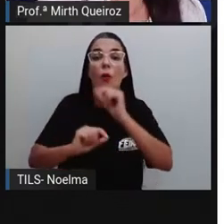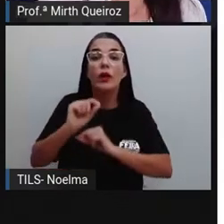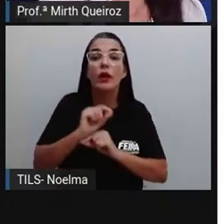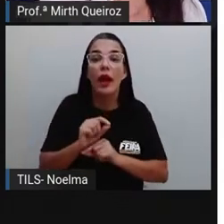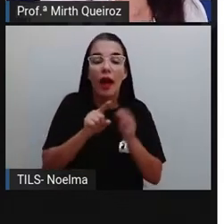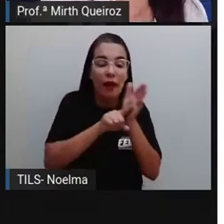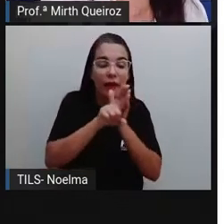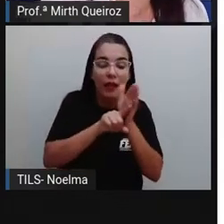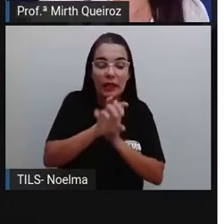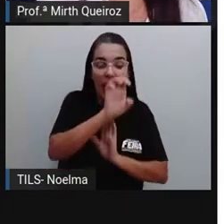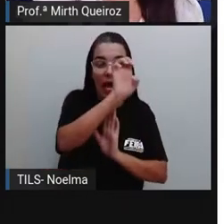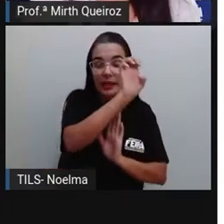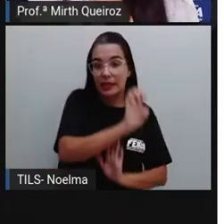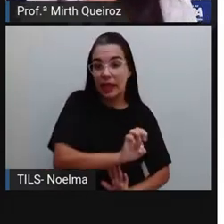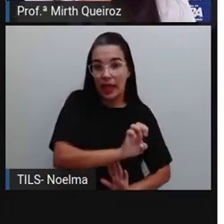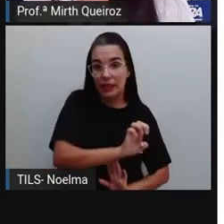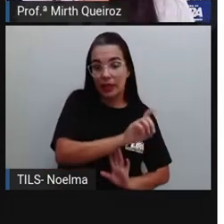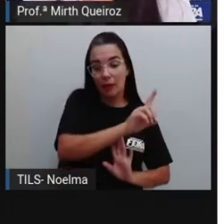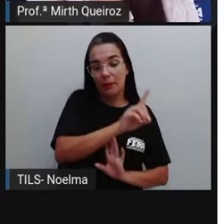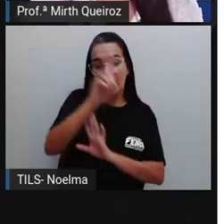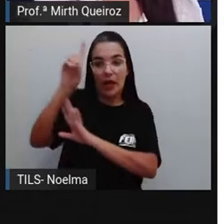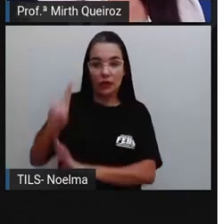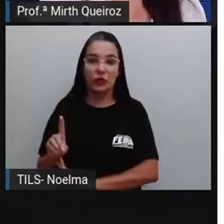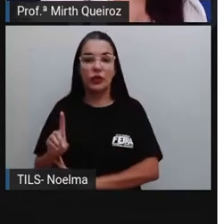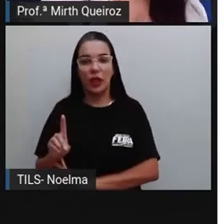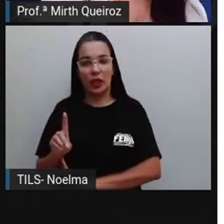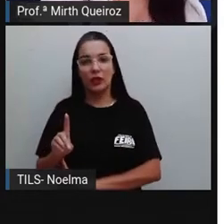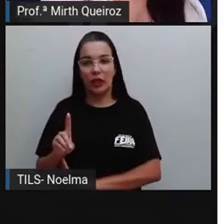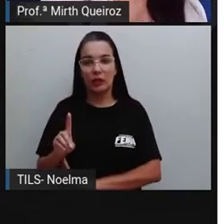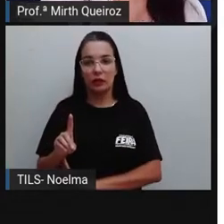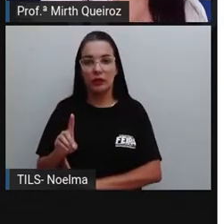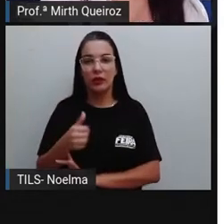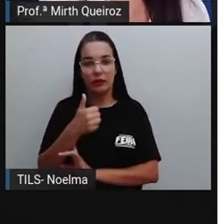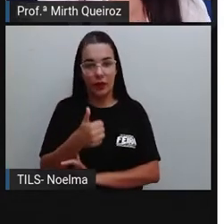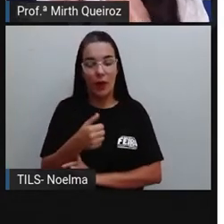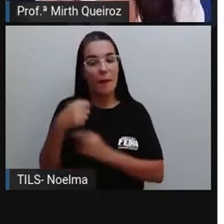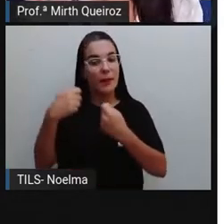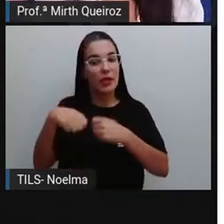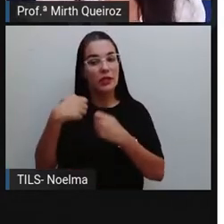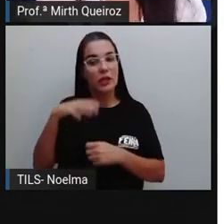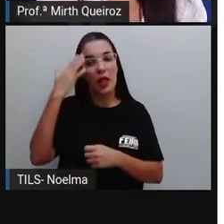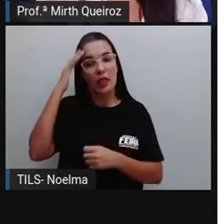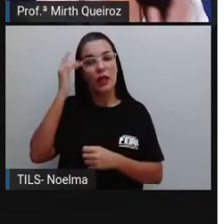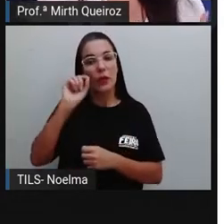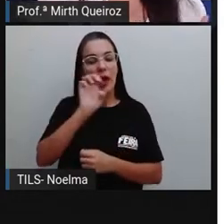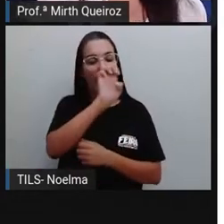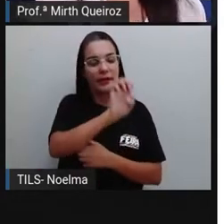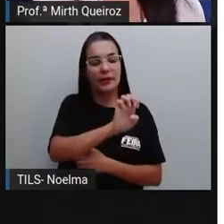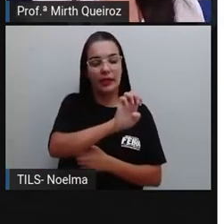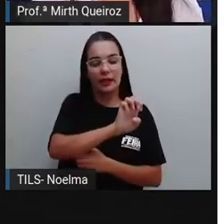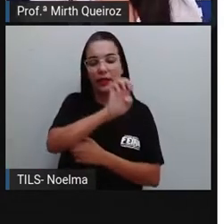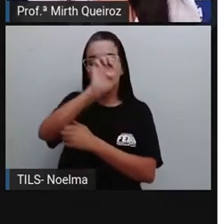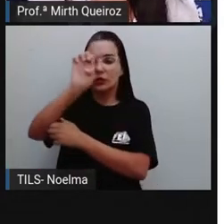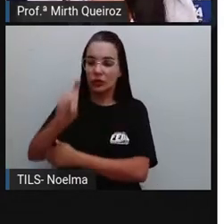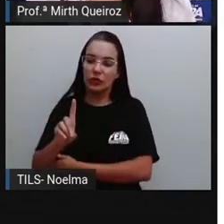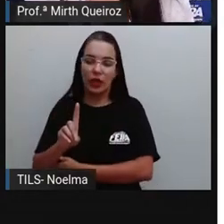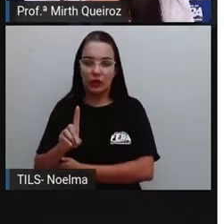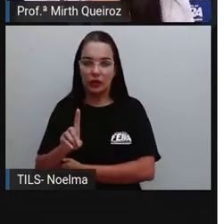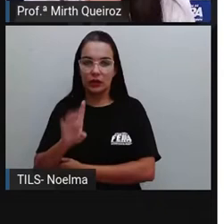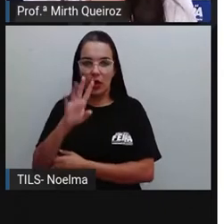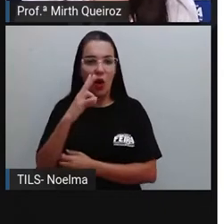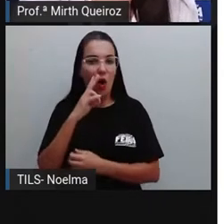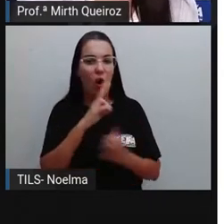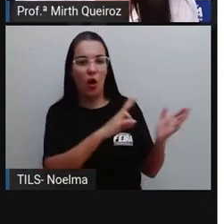analisando-os da esquerda para a direita, viu gente? A gente sempre vai ver da esquerda para a direita.